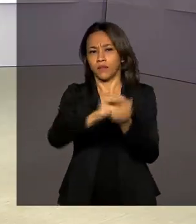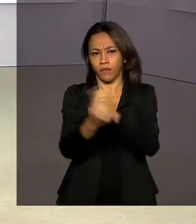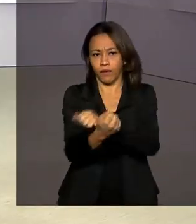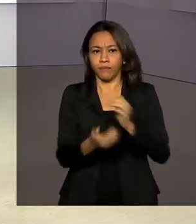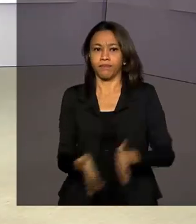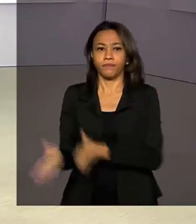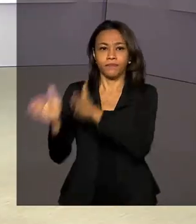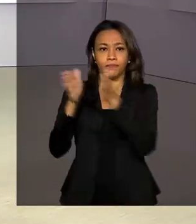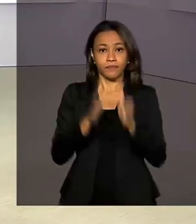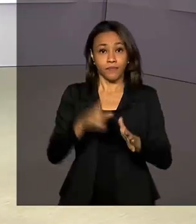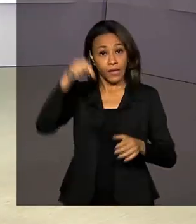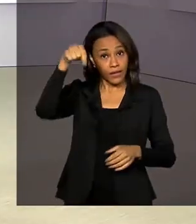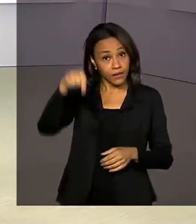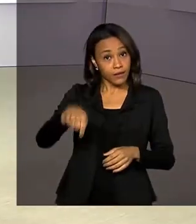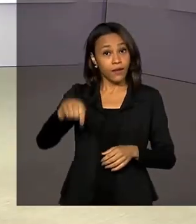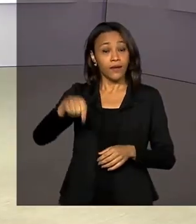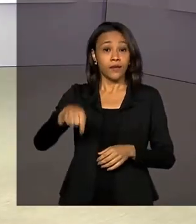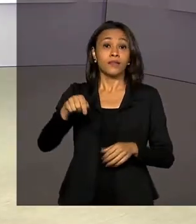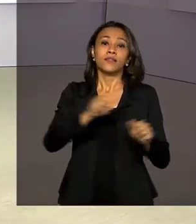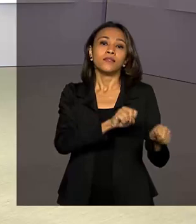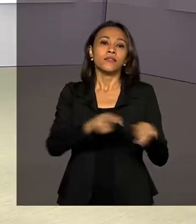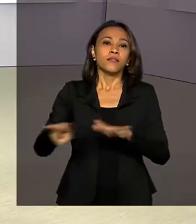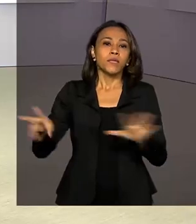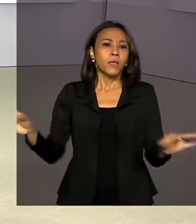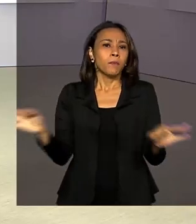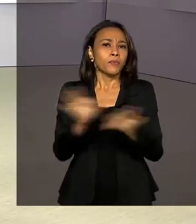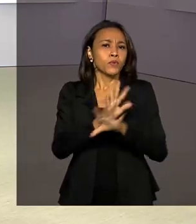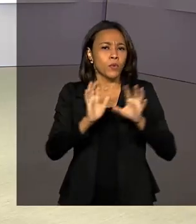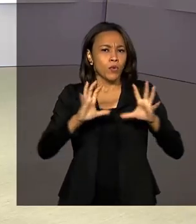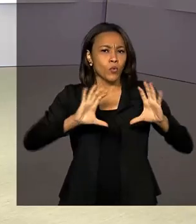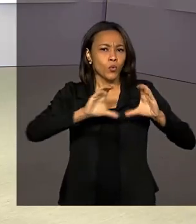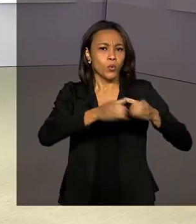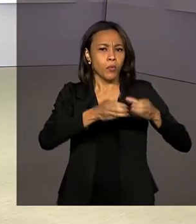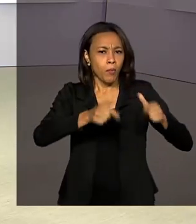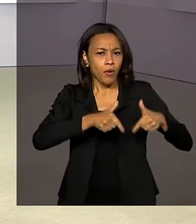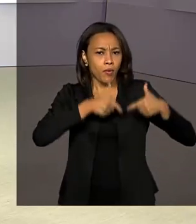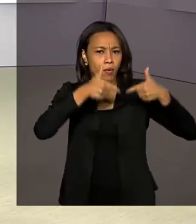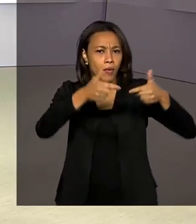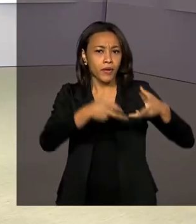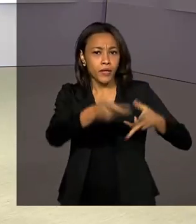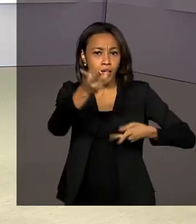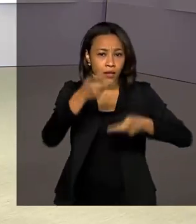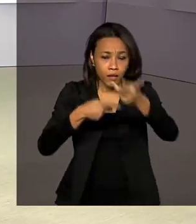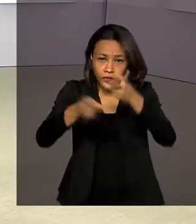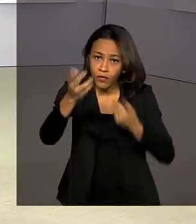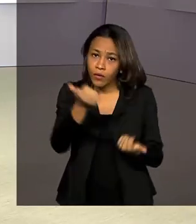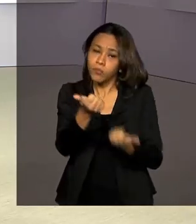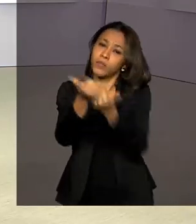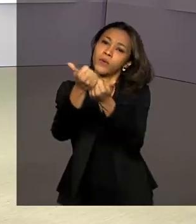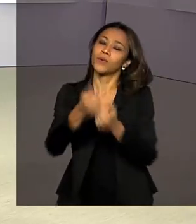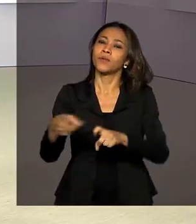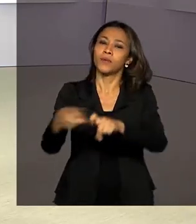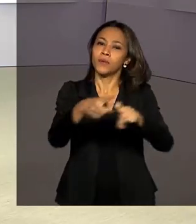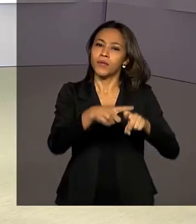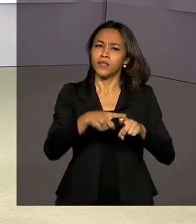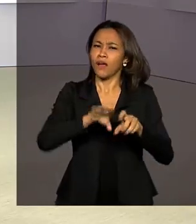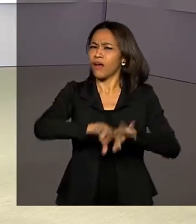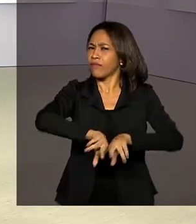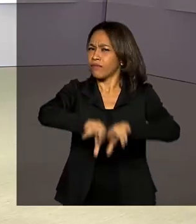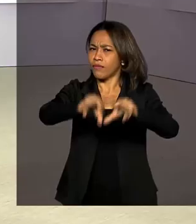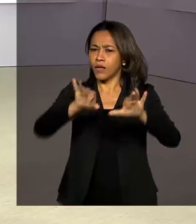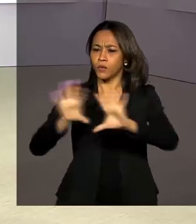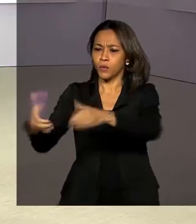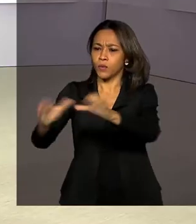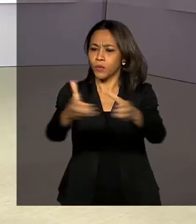Terminou nesta semana a Operação Maranhão, que levou assistência médica a várias aldeias do estado. Mais de